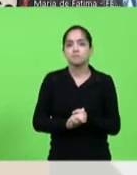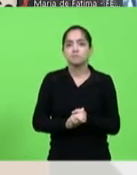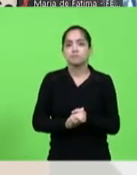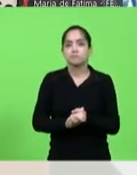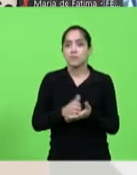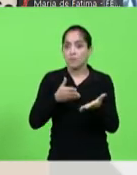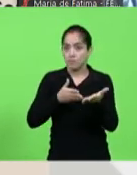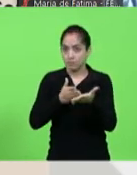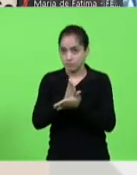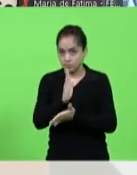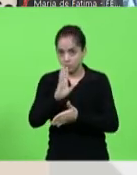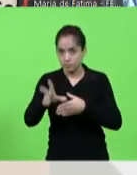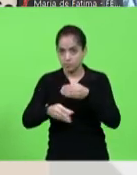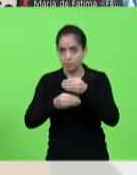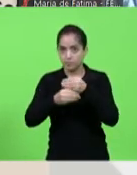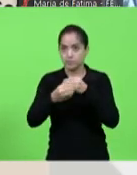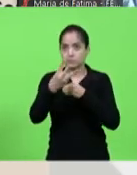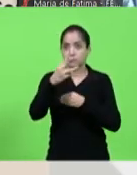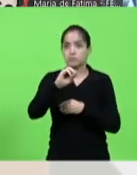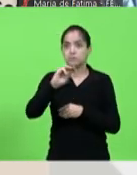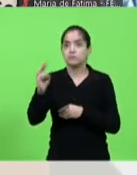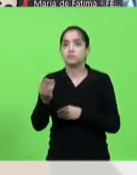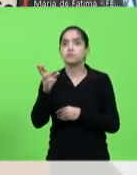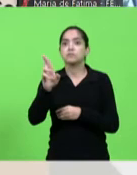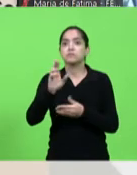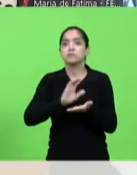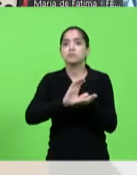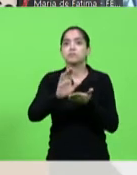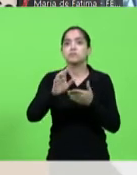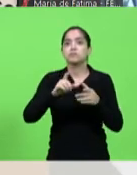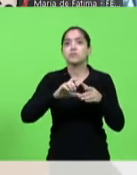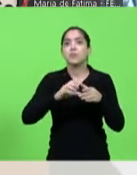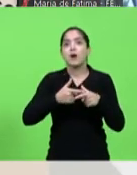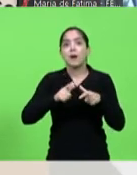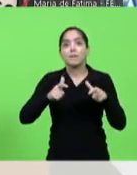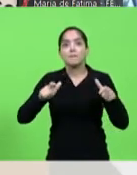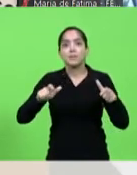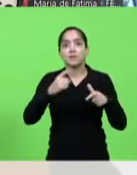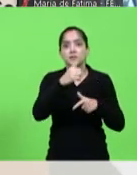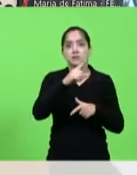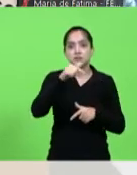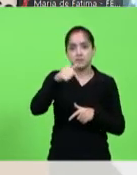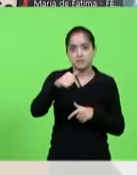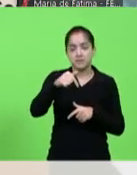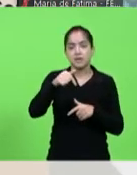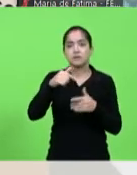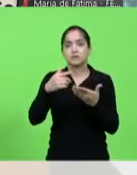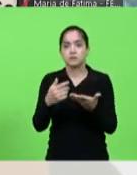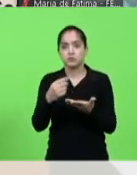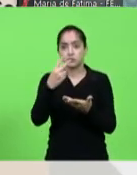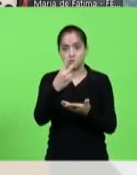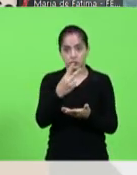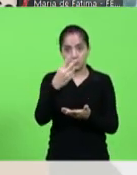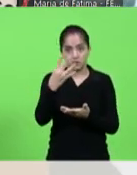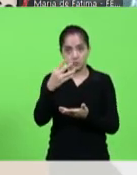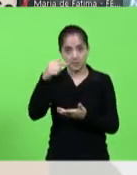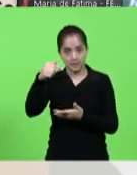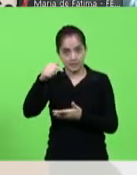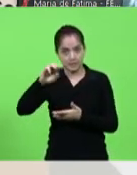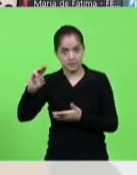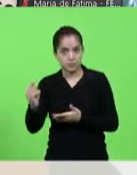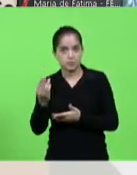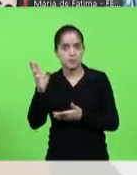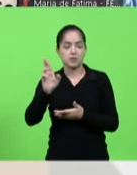Aprovada a emenda de R$ 30 milhões para o setor, ampliando de R$ 17 para R 247 milhões os recursos disponíveis.